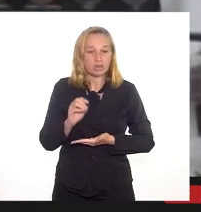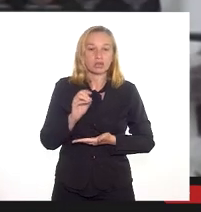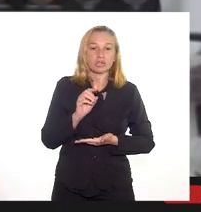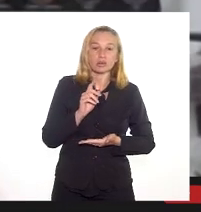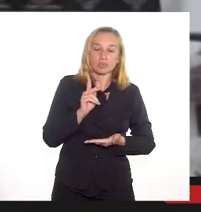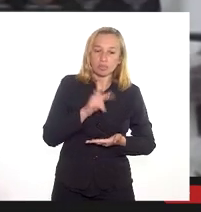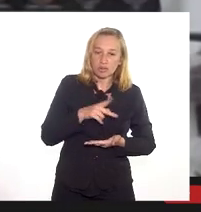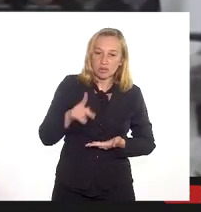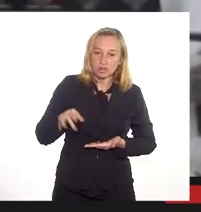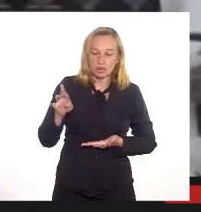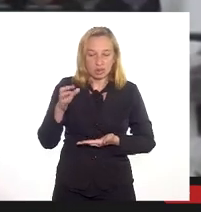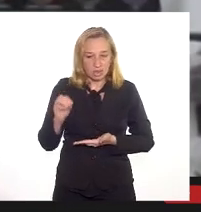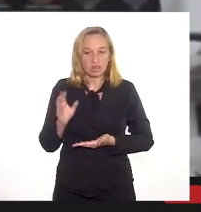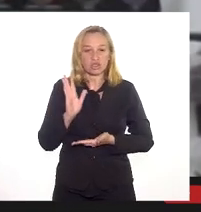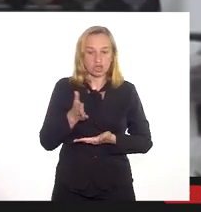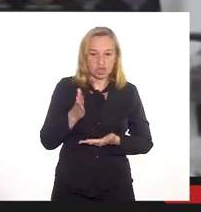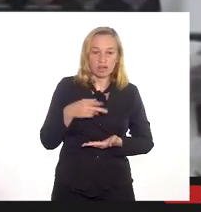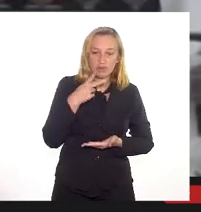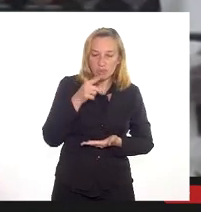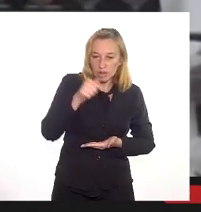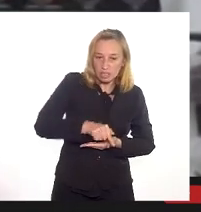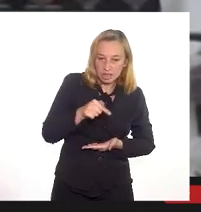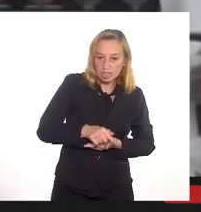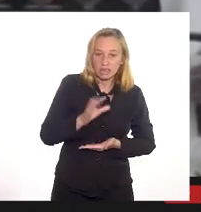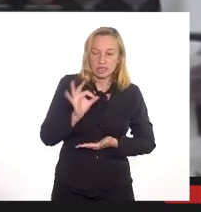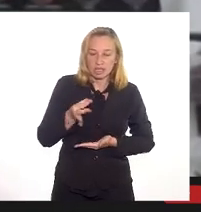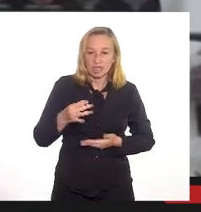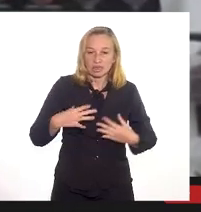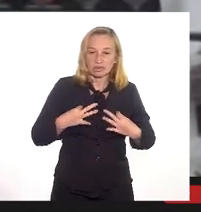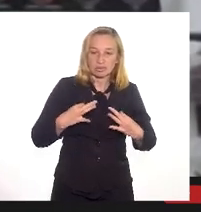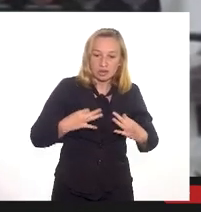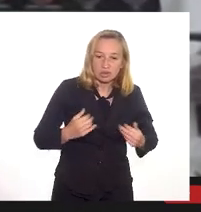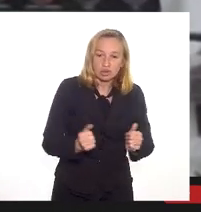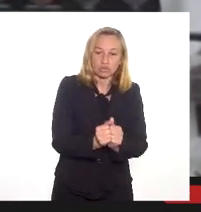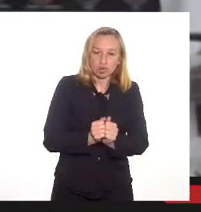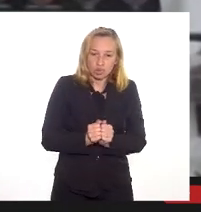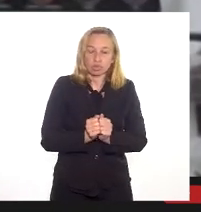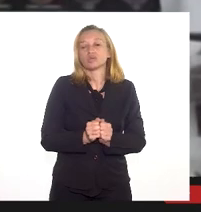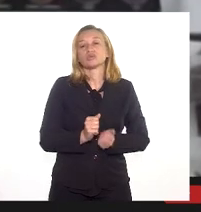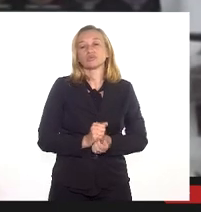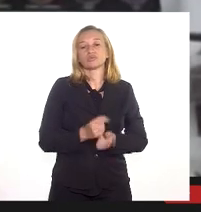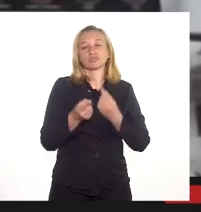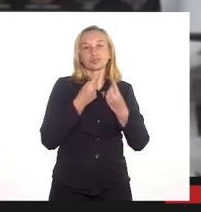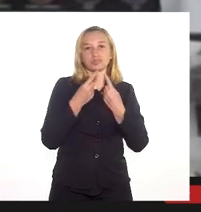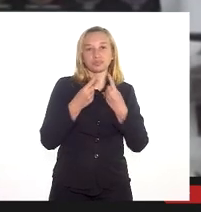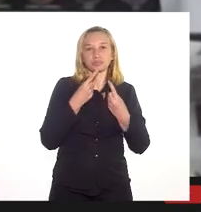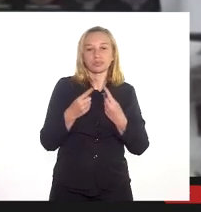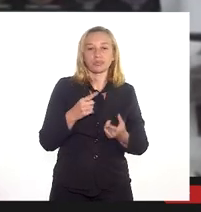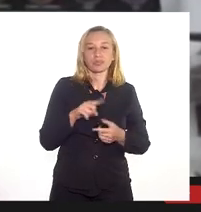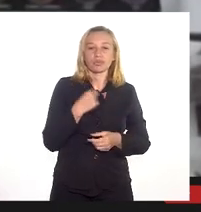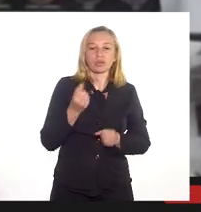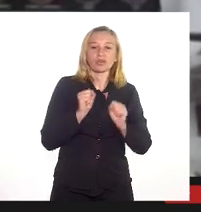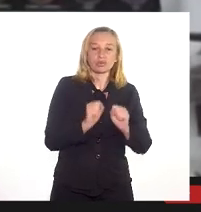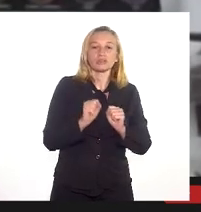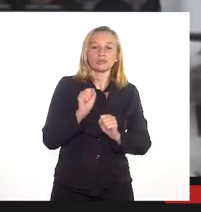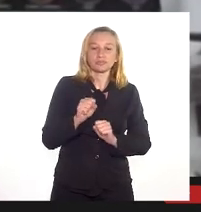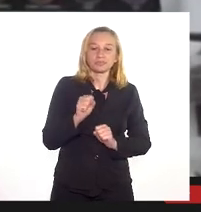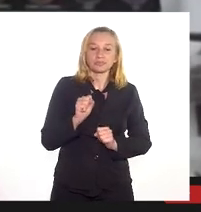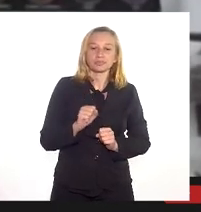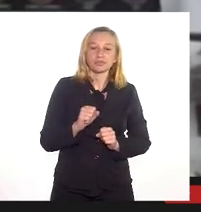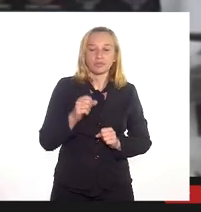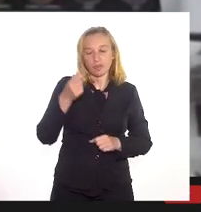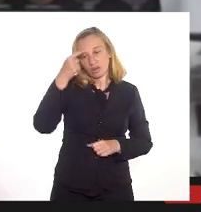se manifestou aqui favorável a estar participando dessa discussão, para que a gente possa, assim, de uma forma